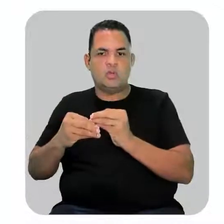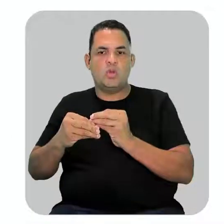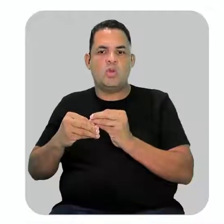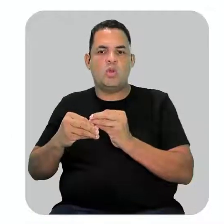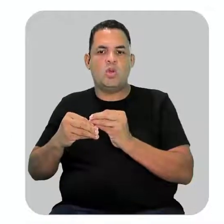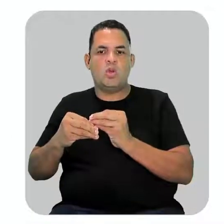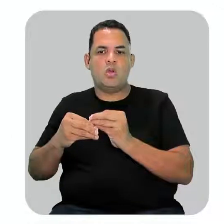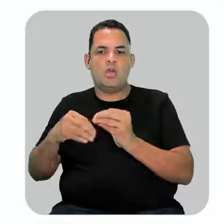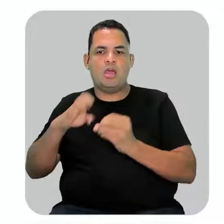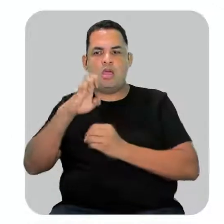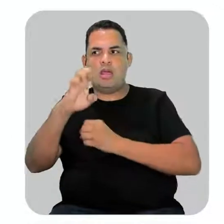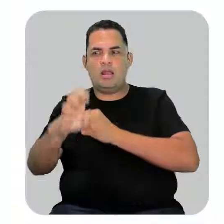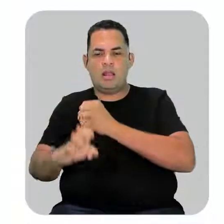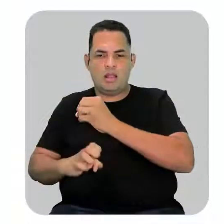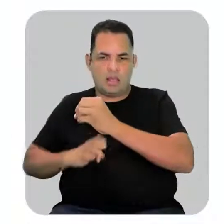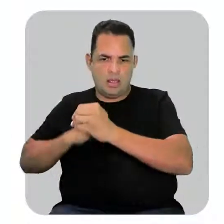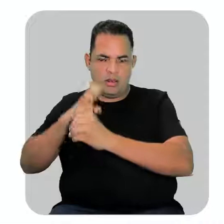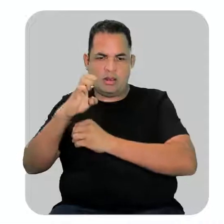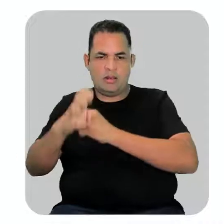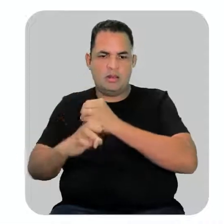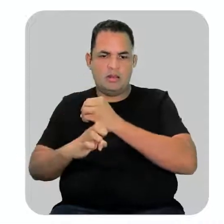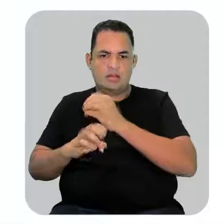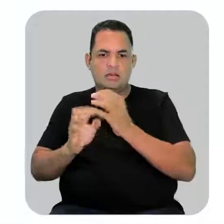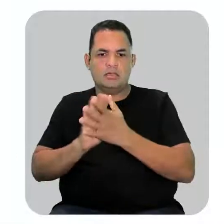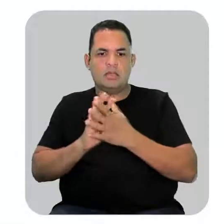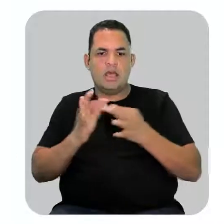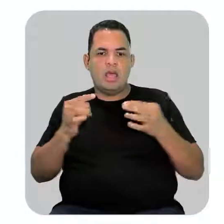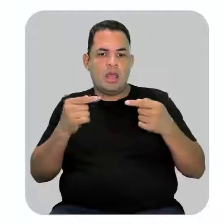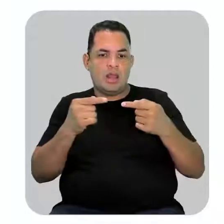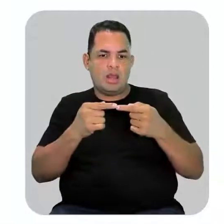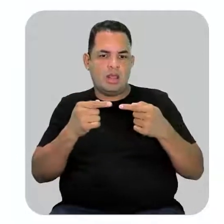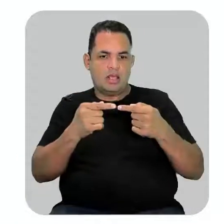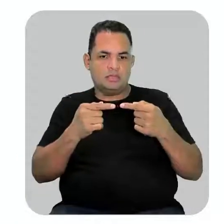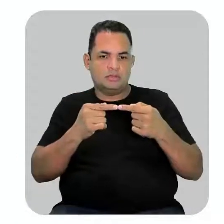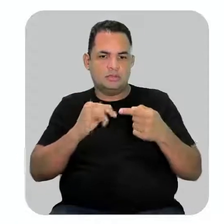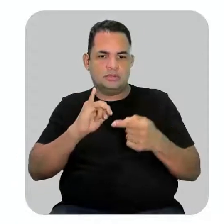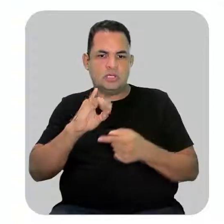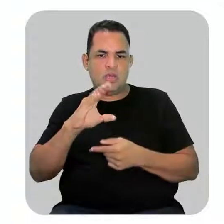Isso é o que ocorre nas ligações iônicas.